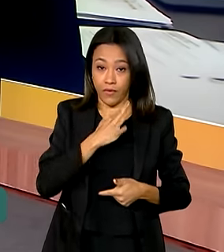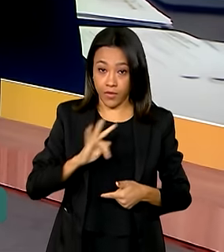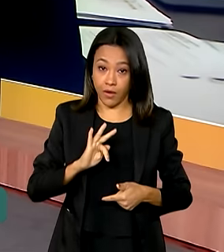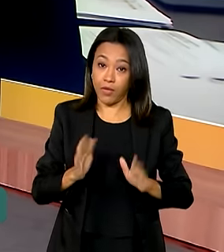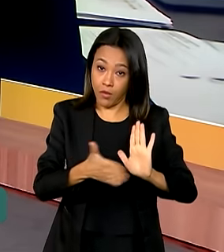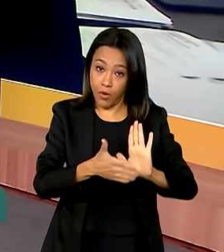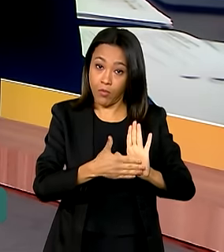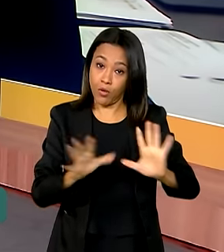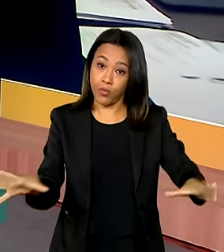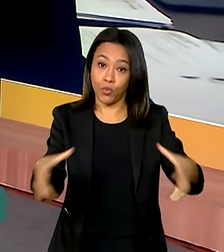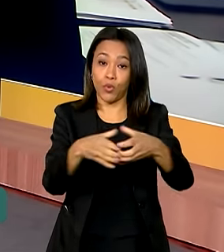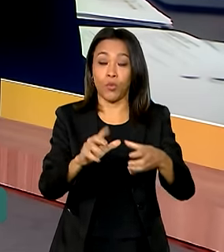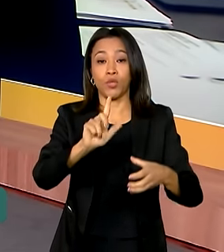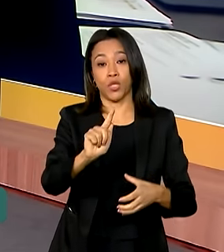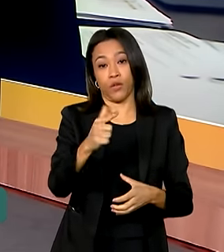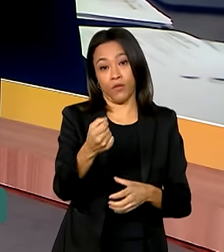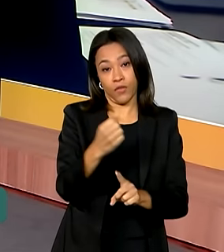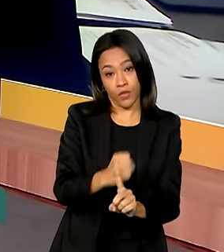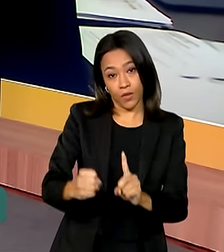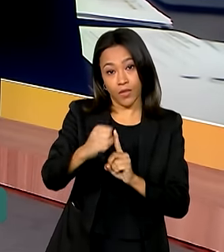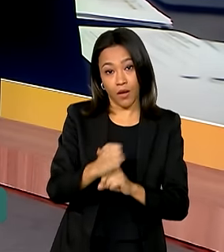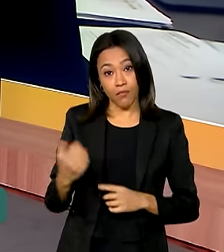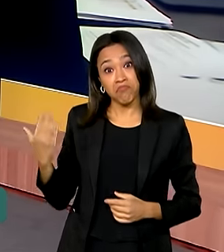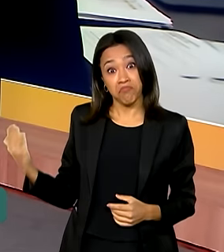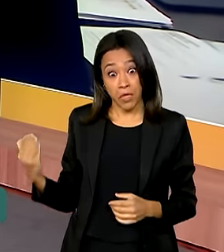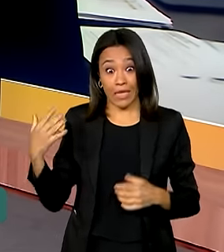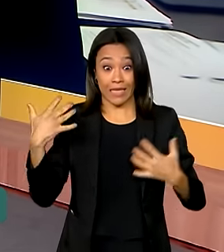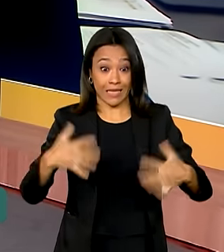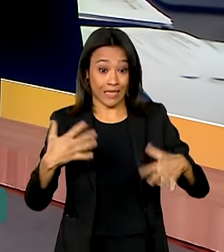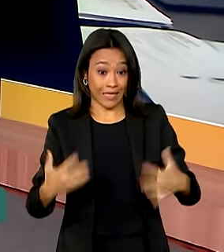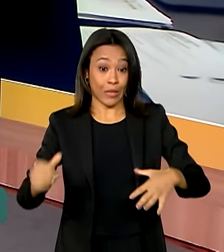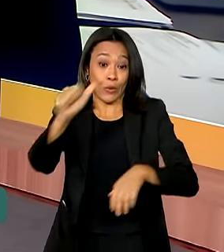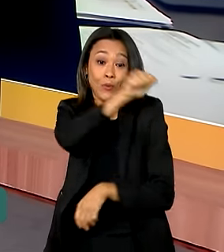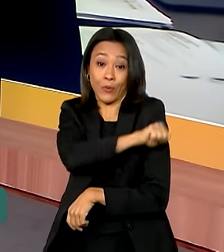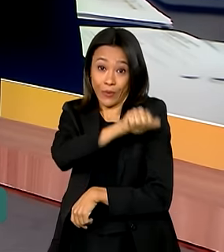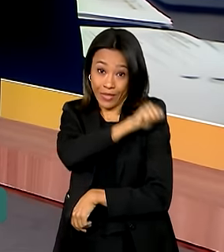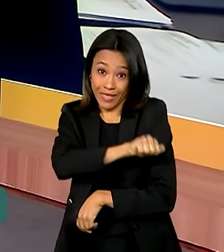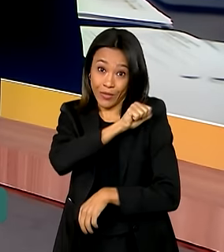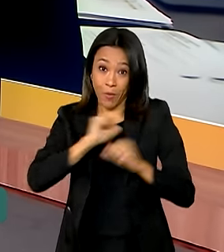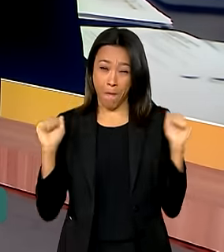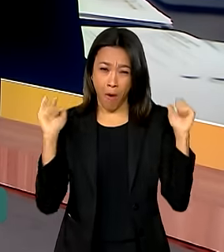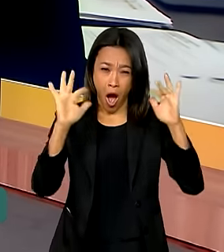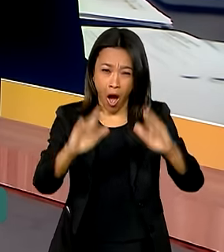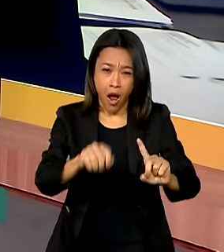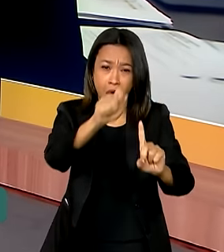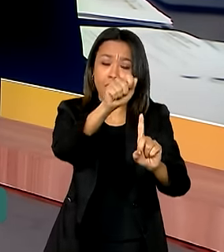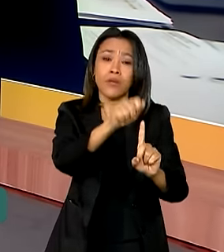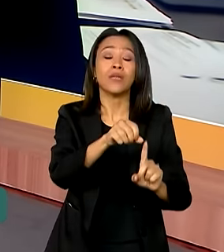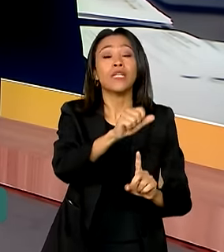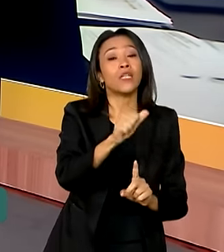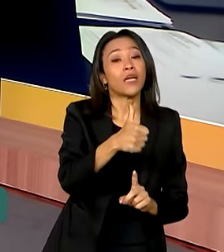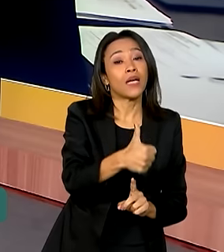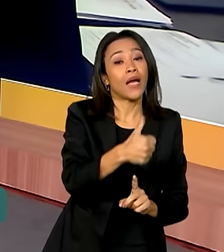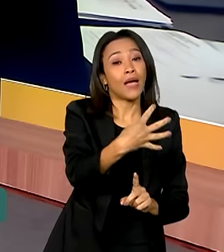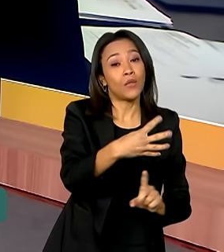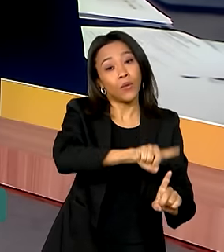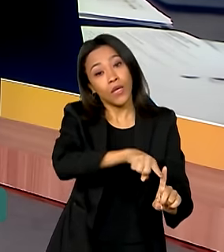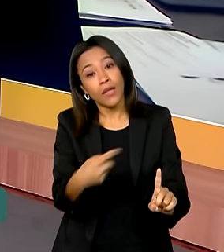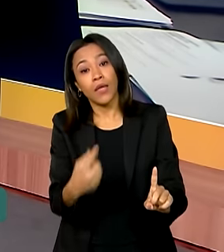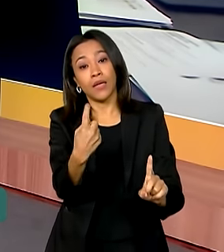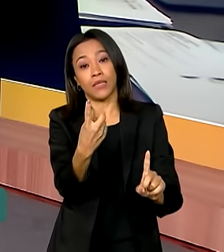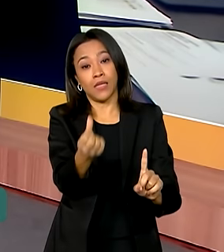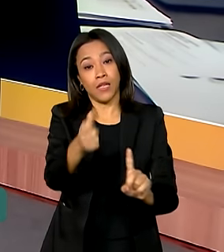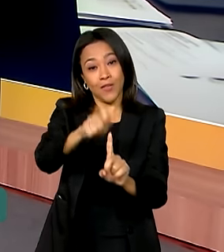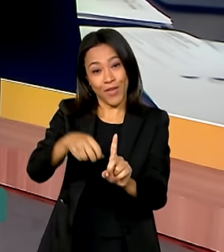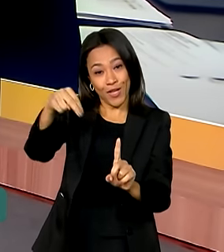Maravilha, então é isso aí, o Rio de Janeiro, o centro do Rio de Janeiro vai ferver então de 14 a 16 de novembro. Secretário